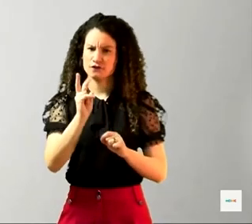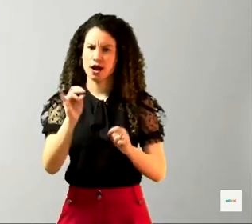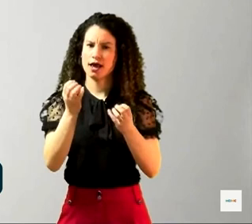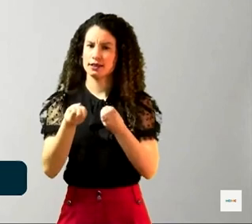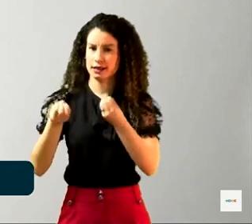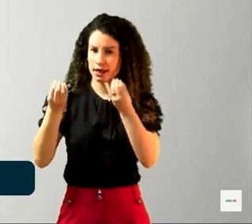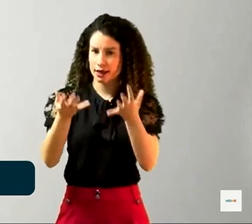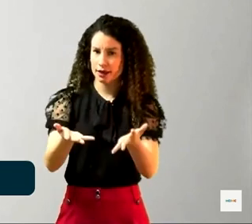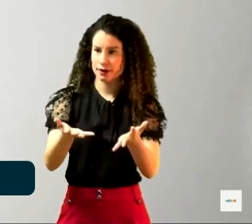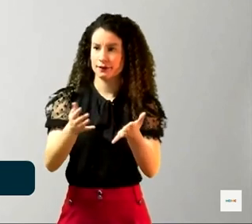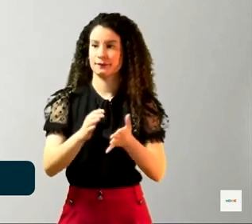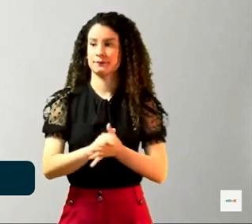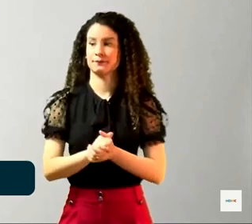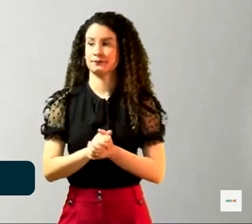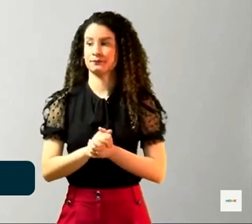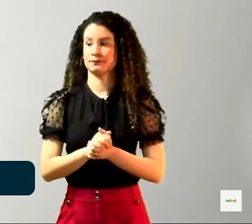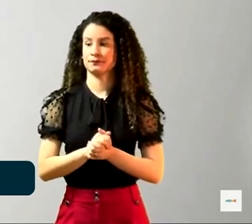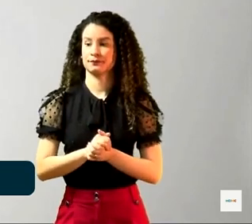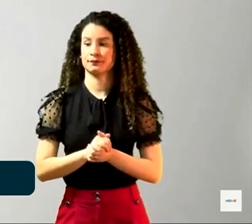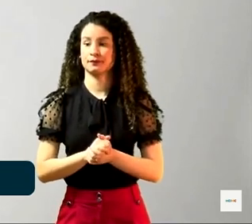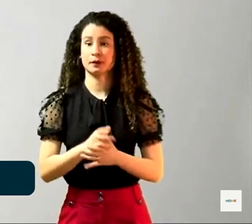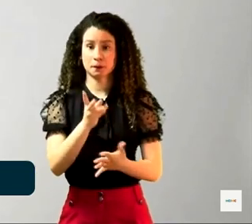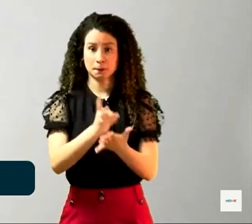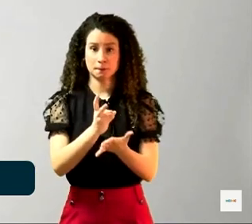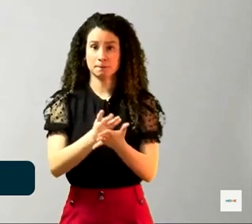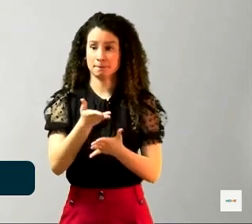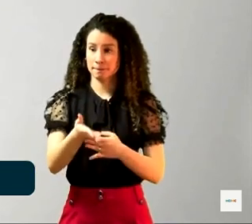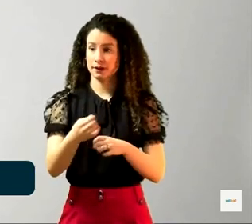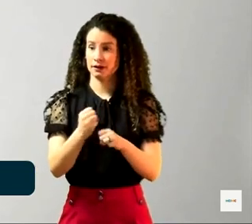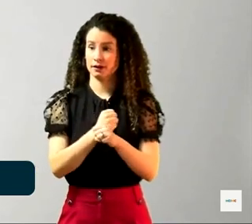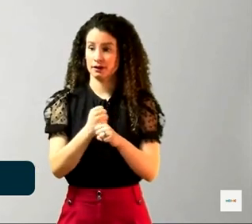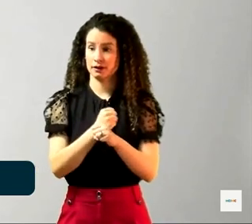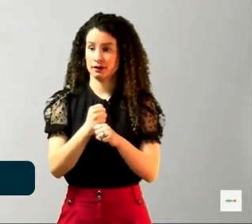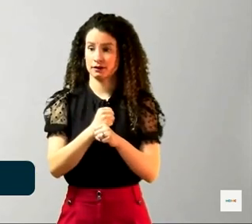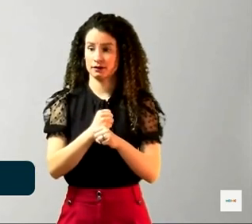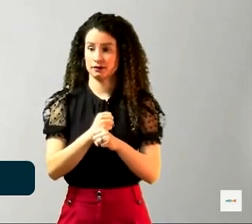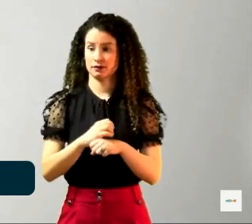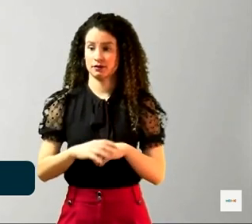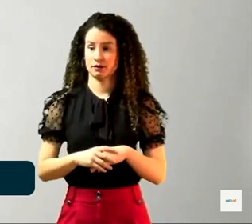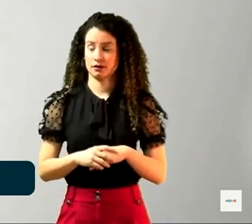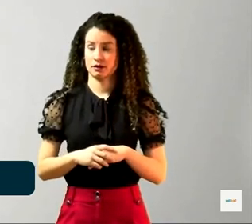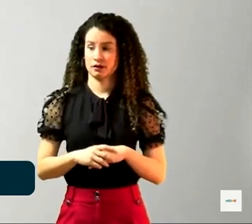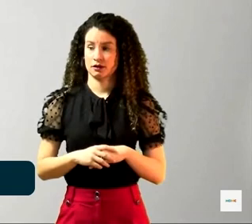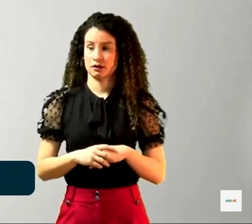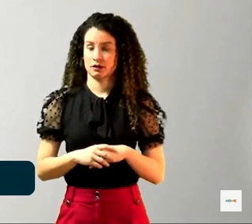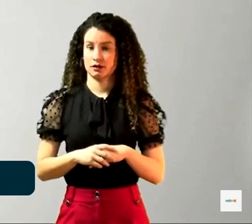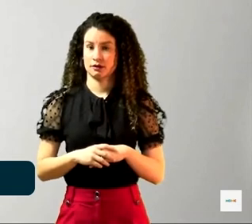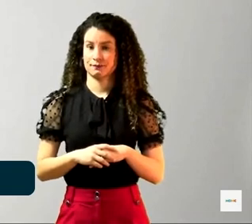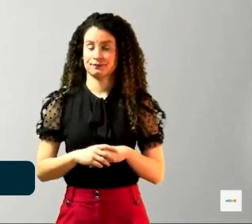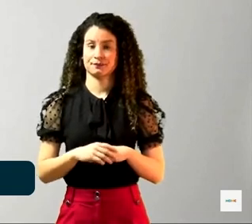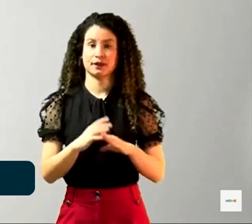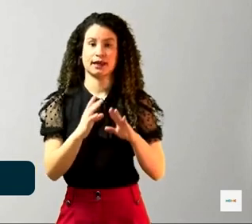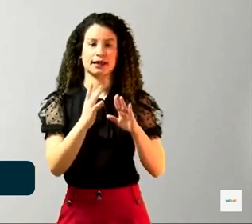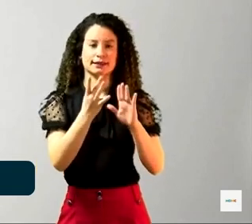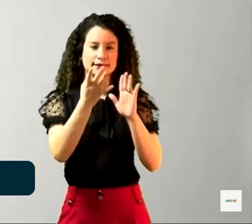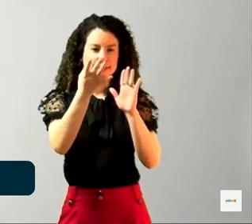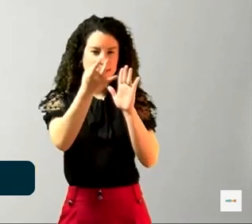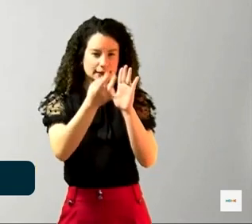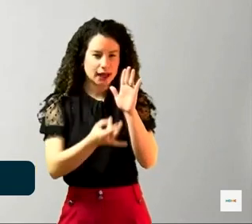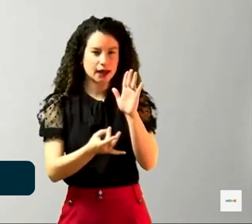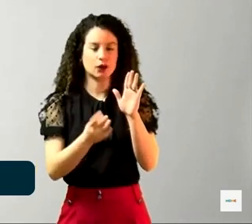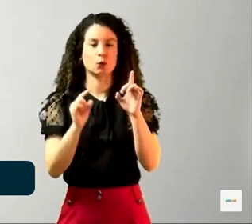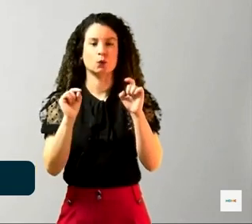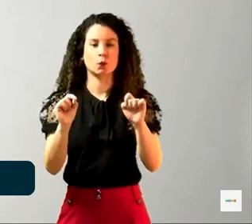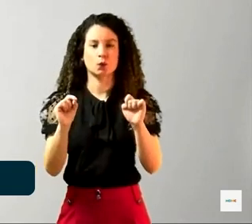ainda este ano, ainda este ano, hein, os contornos do que a gente vai aprimorar